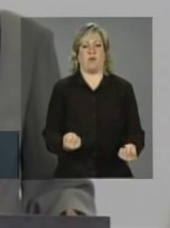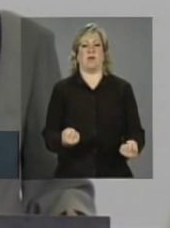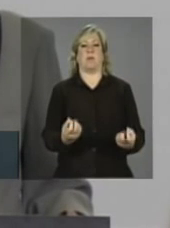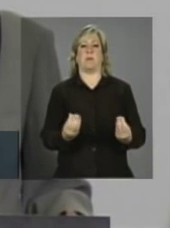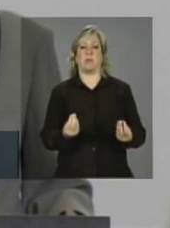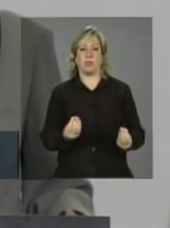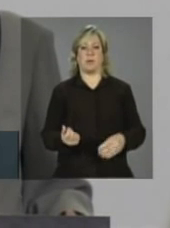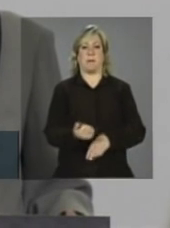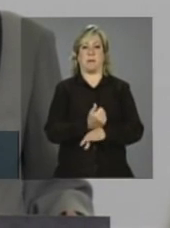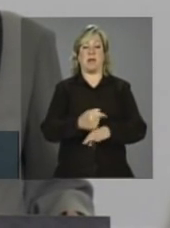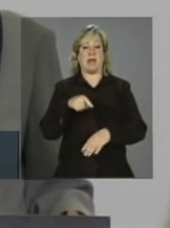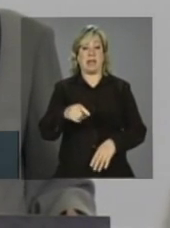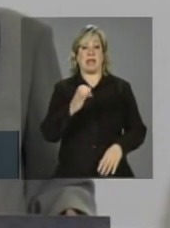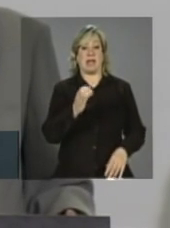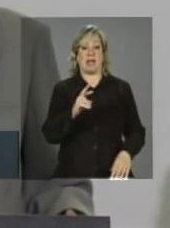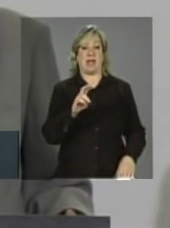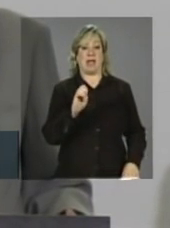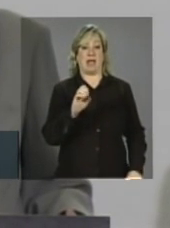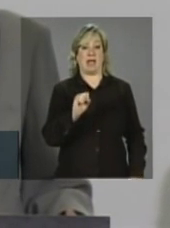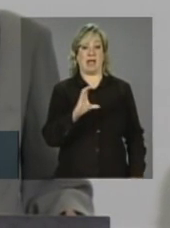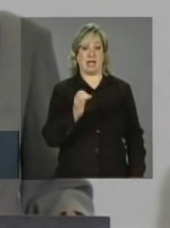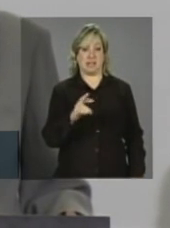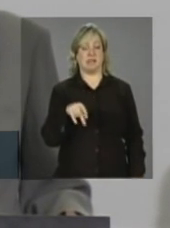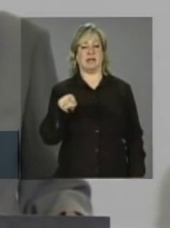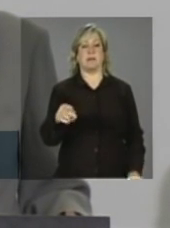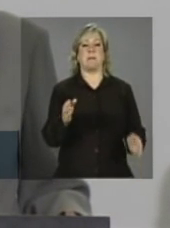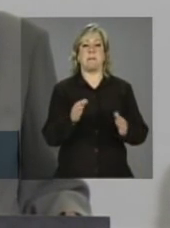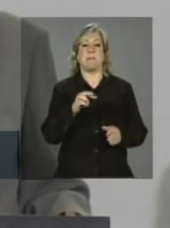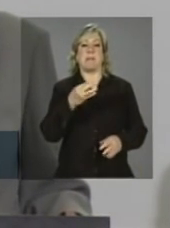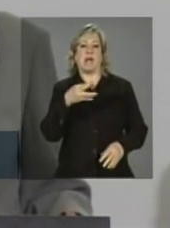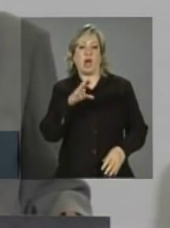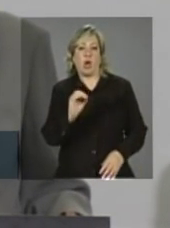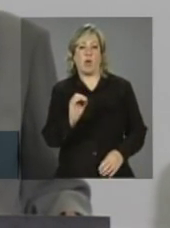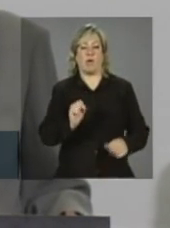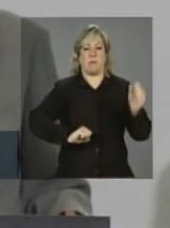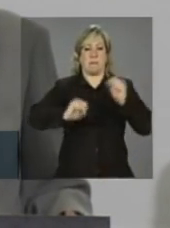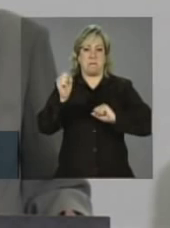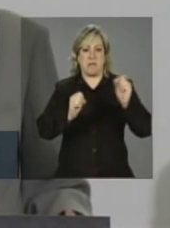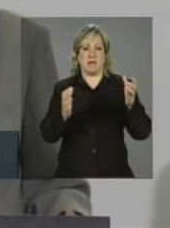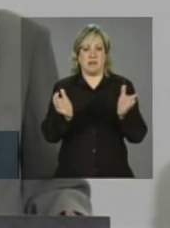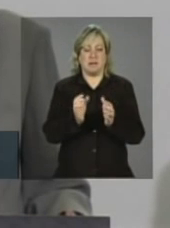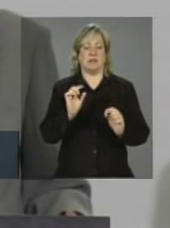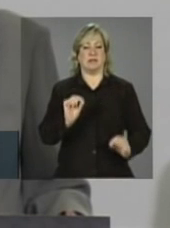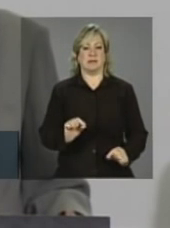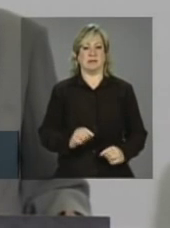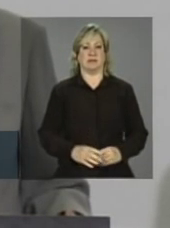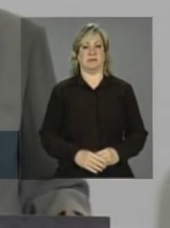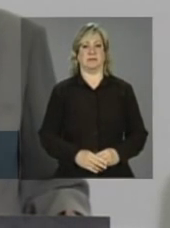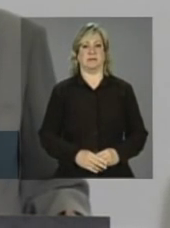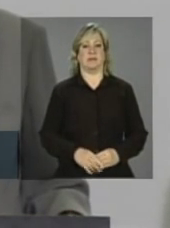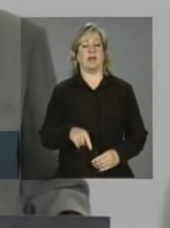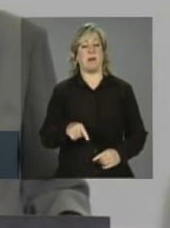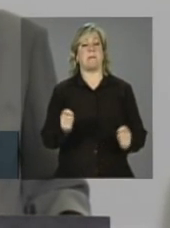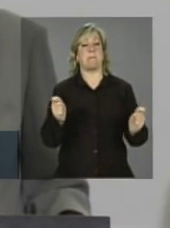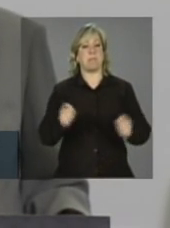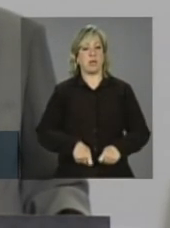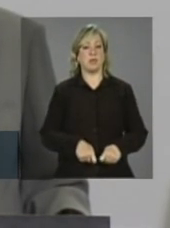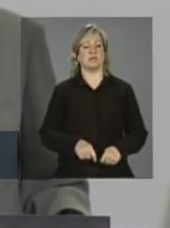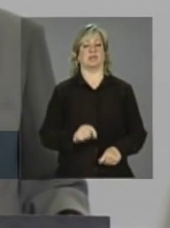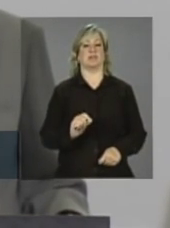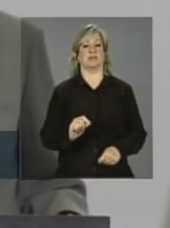que o crescer microcrédito produtivo orientado de fato